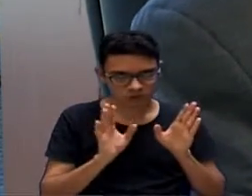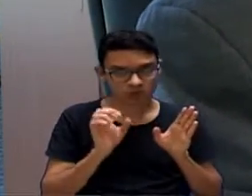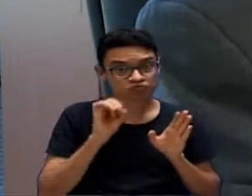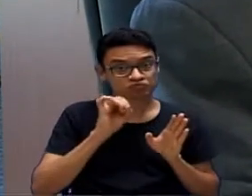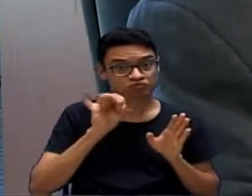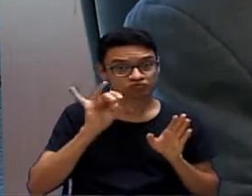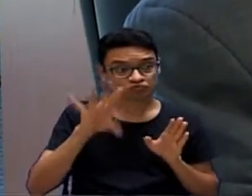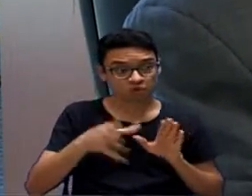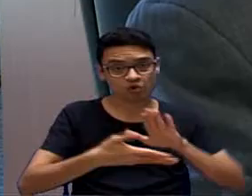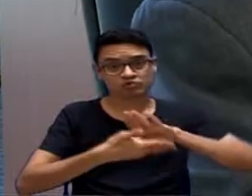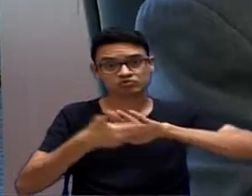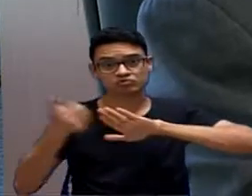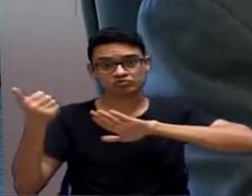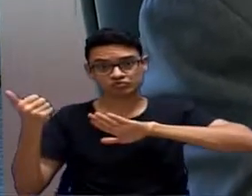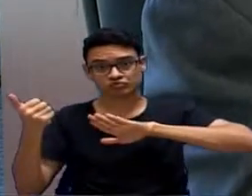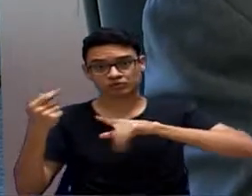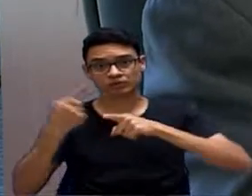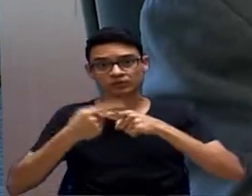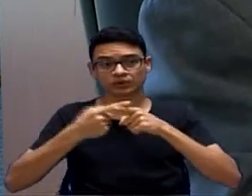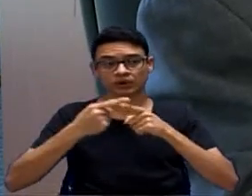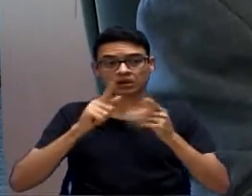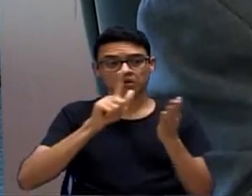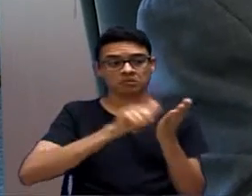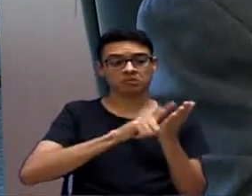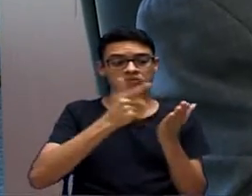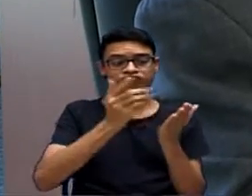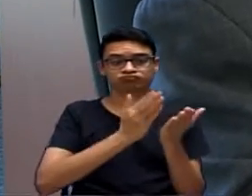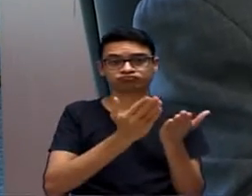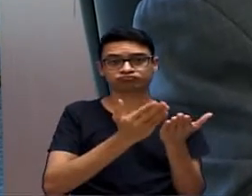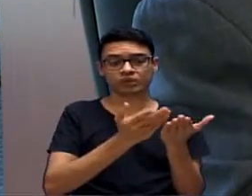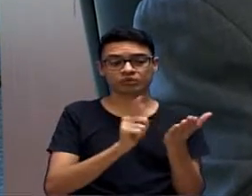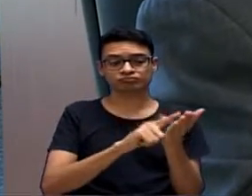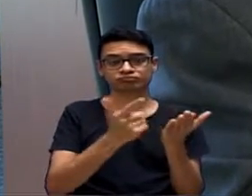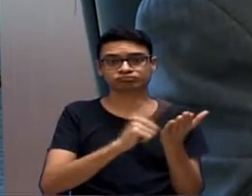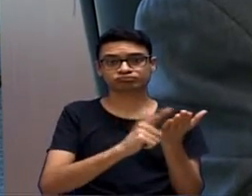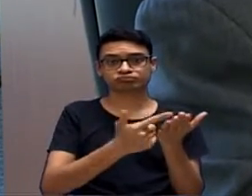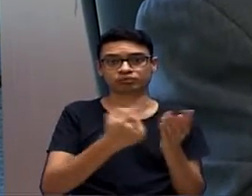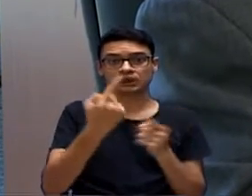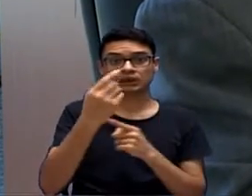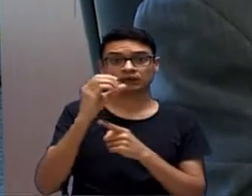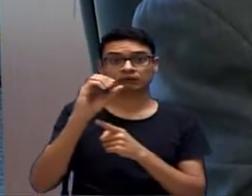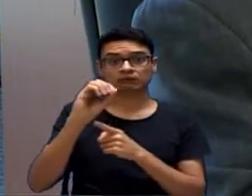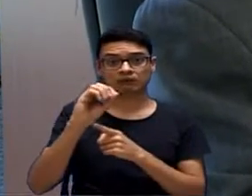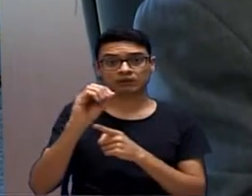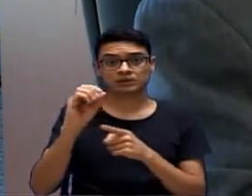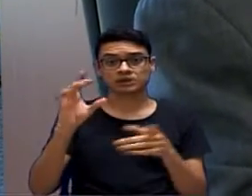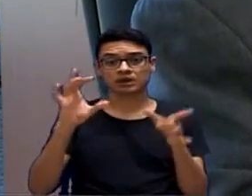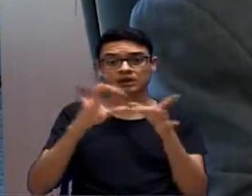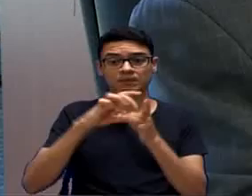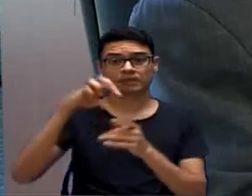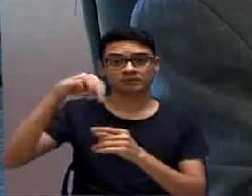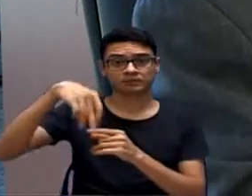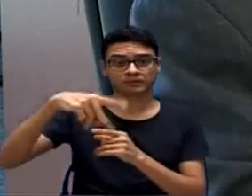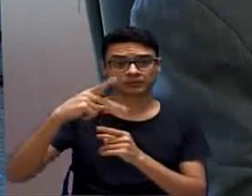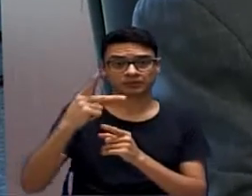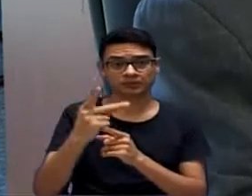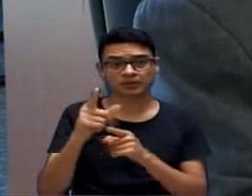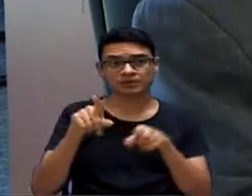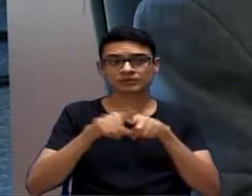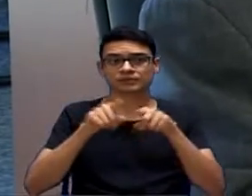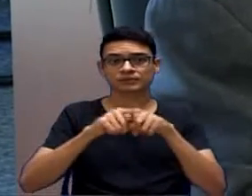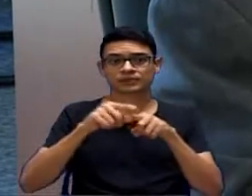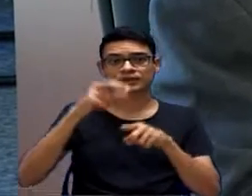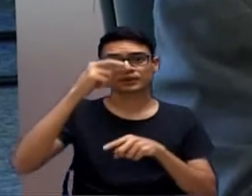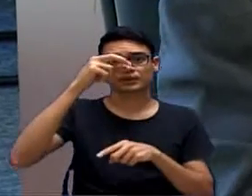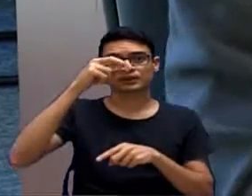viu, aqui tem uma lauda que tem umas dez páginas do acordo entre o MP e a Prefeitura. Então, não custa. E isso